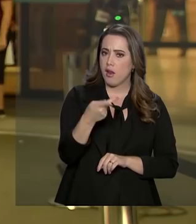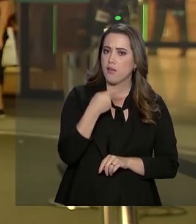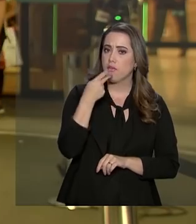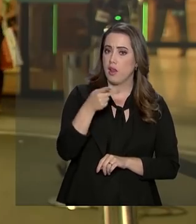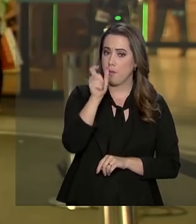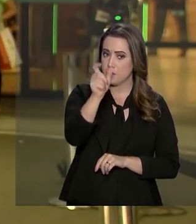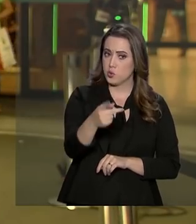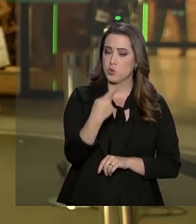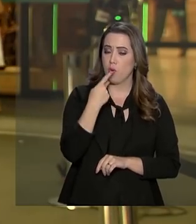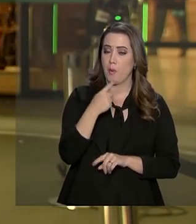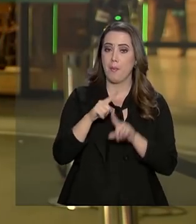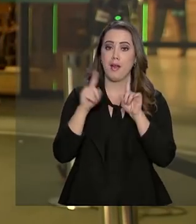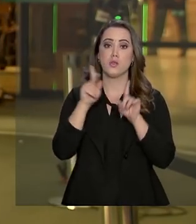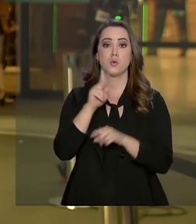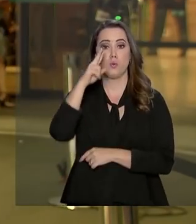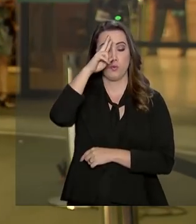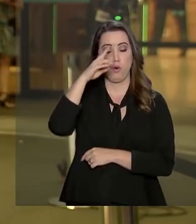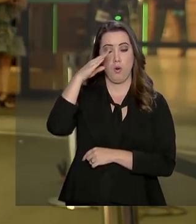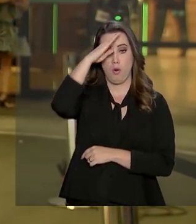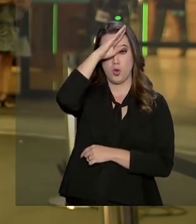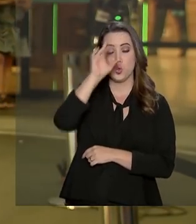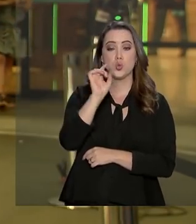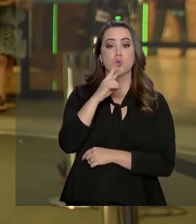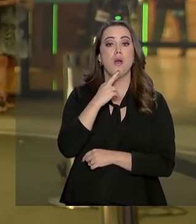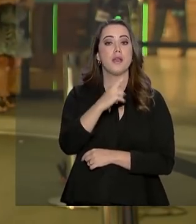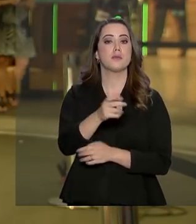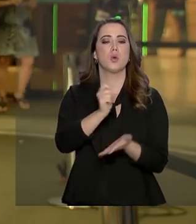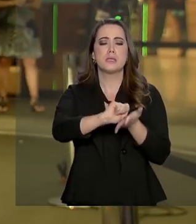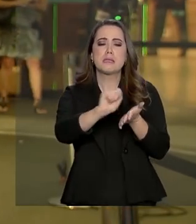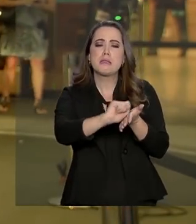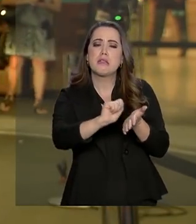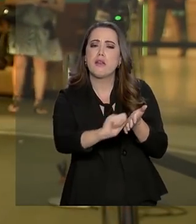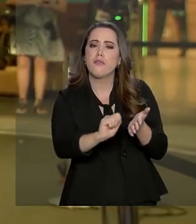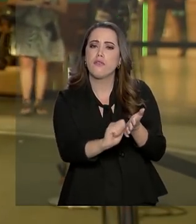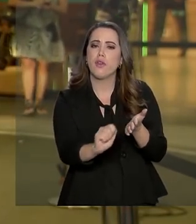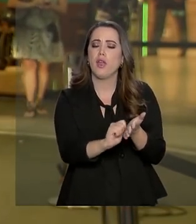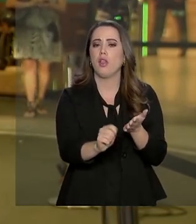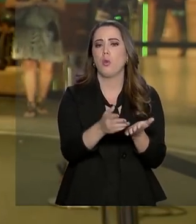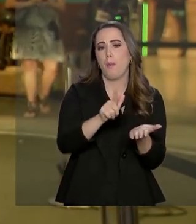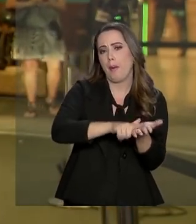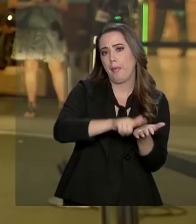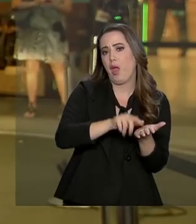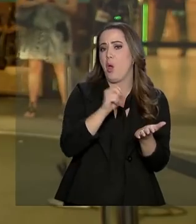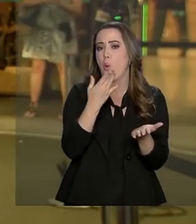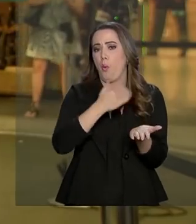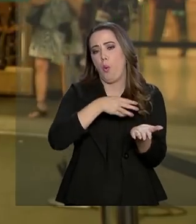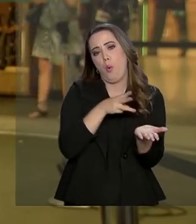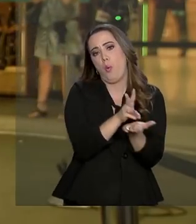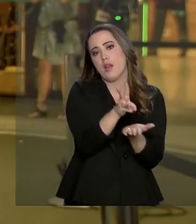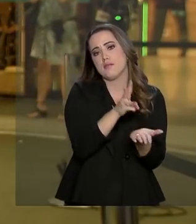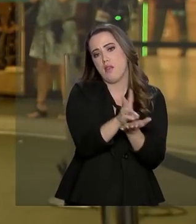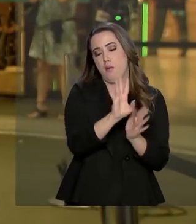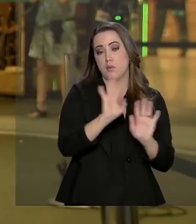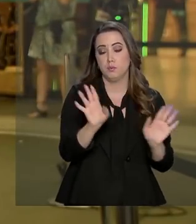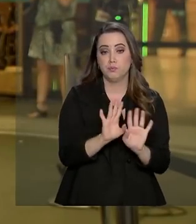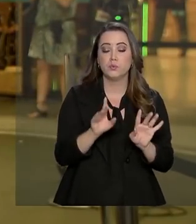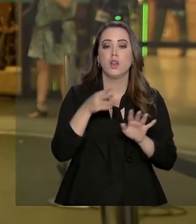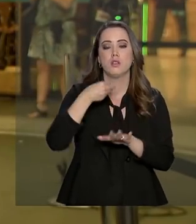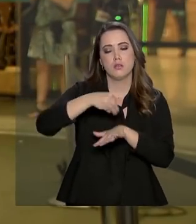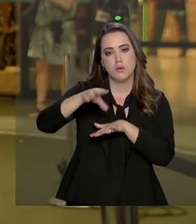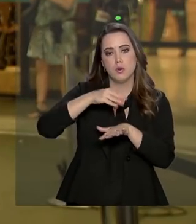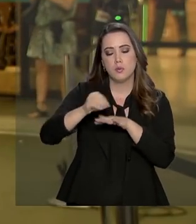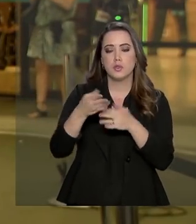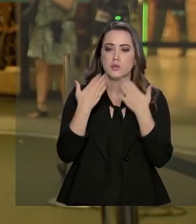escrito, seja em papel ou usando o celular e aplicativos de trocas de mensagens. Essas foram informações